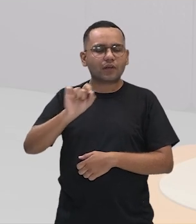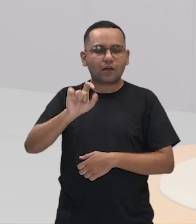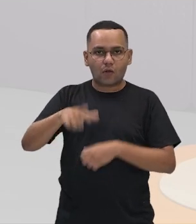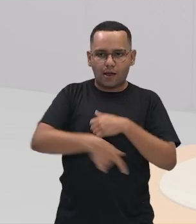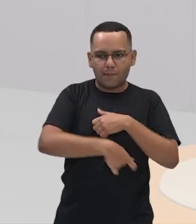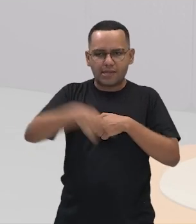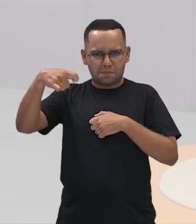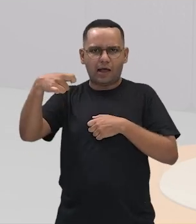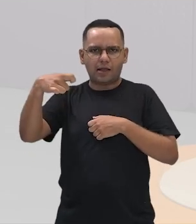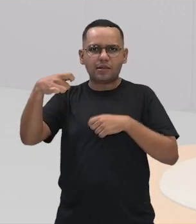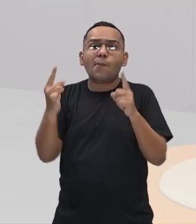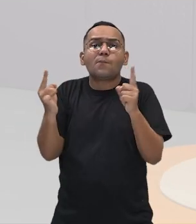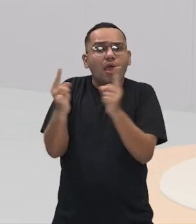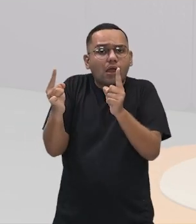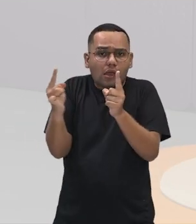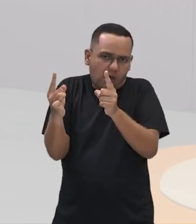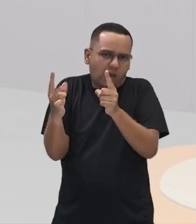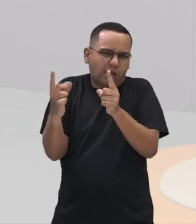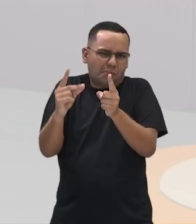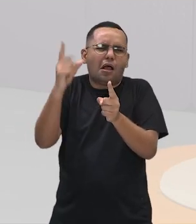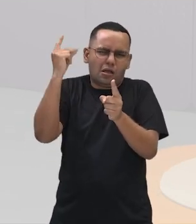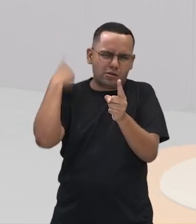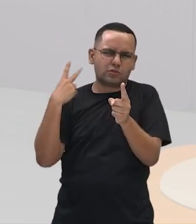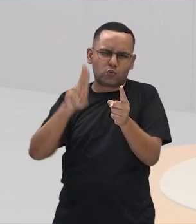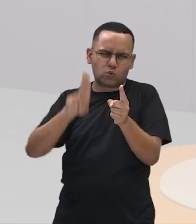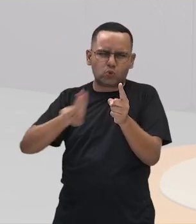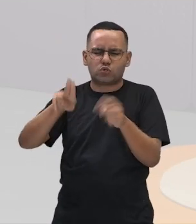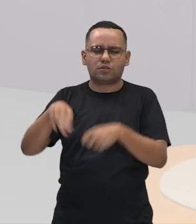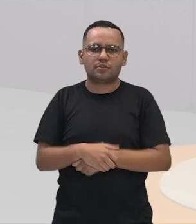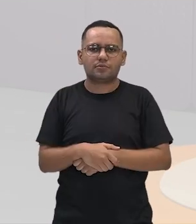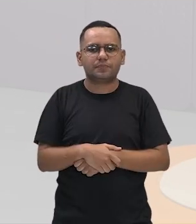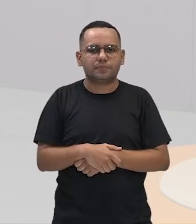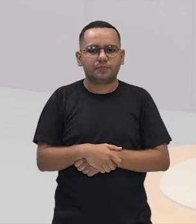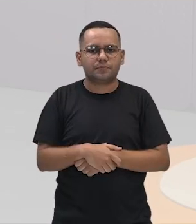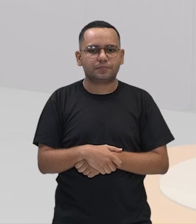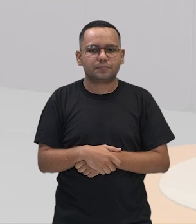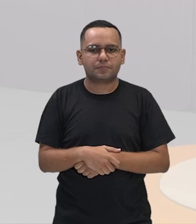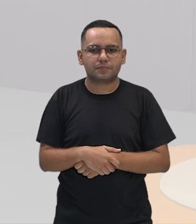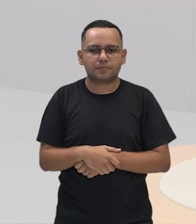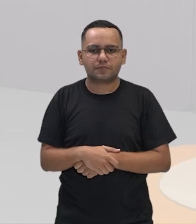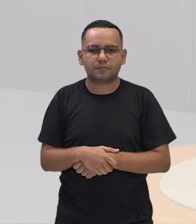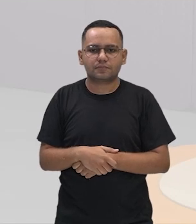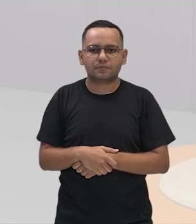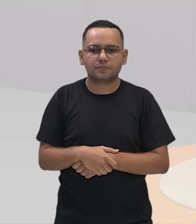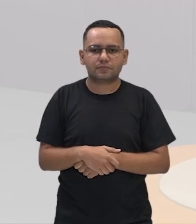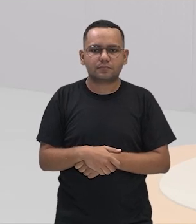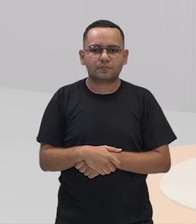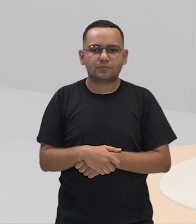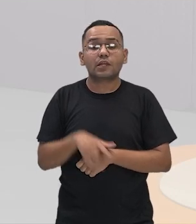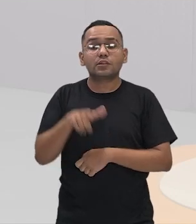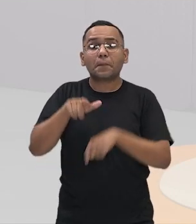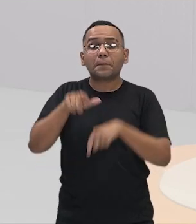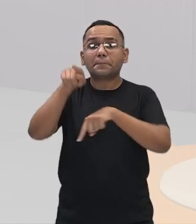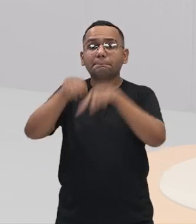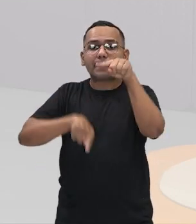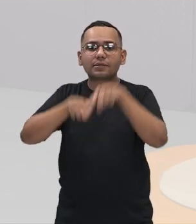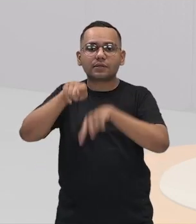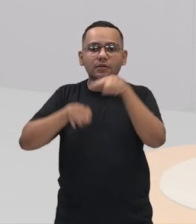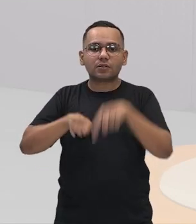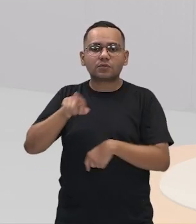antiguidade que os autores latinos chamavam esse instrumento de